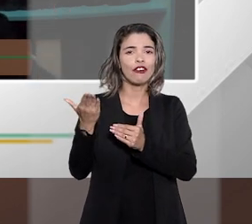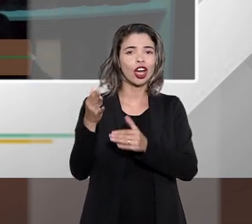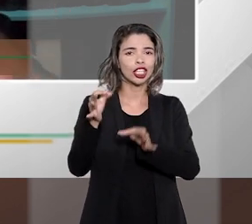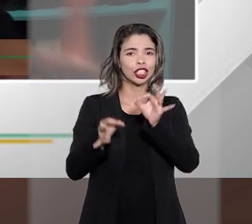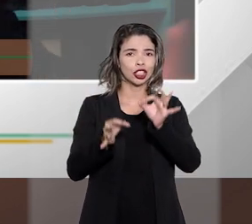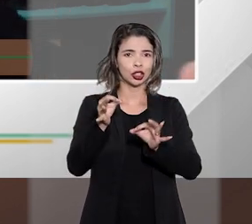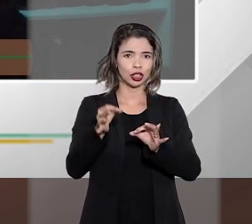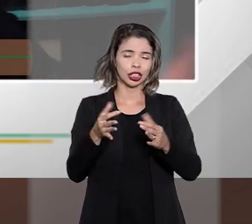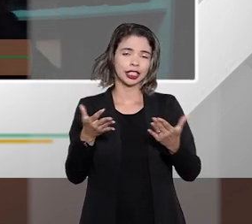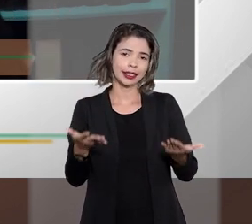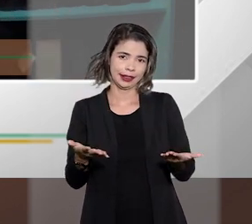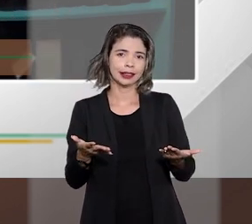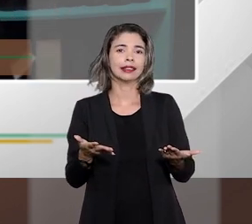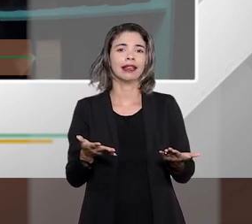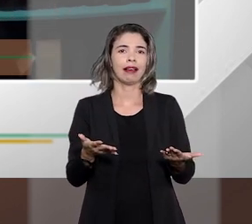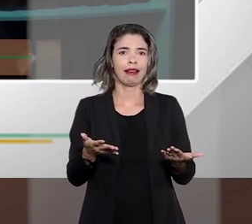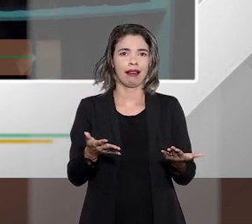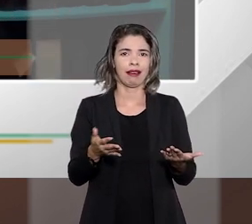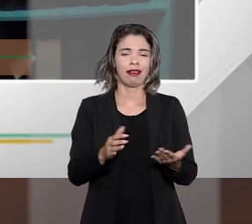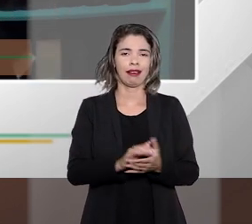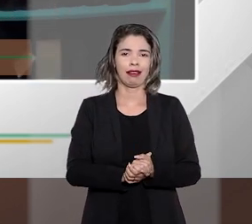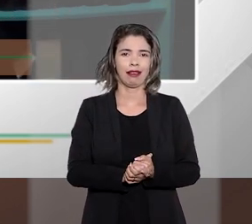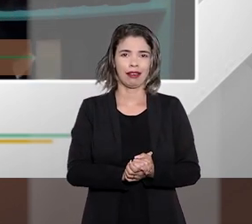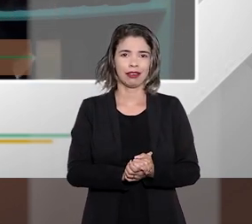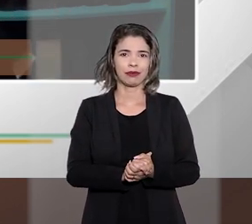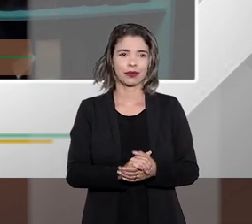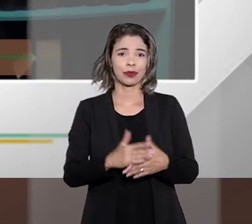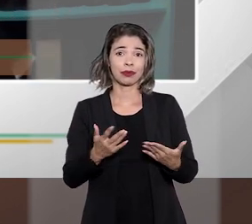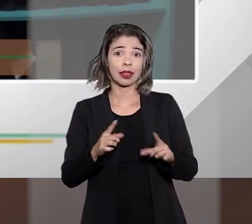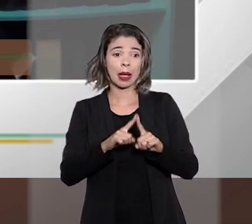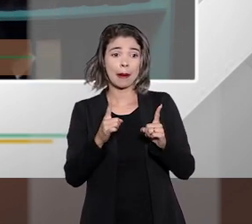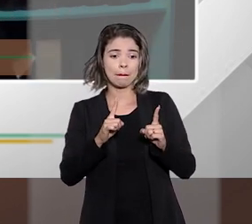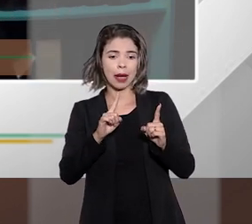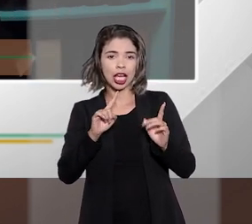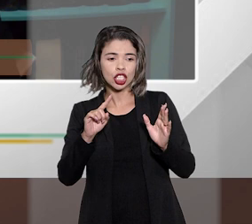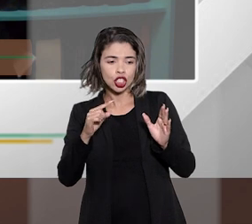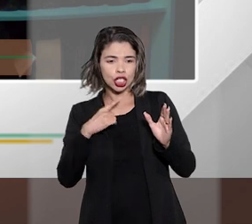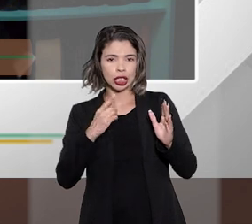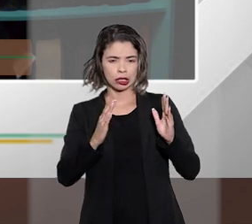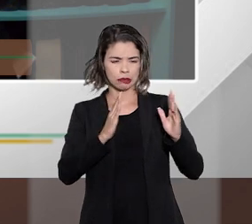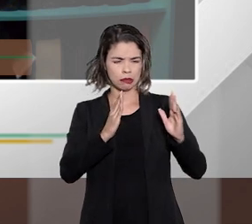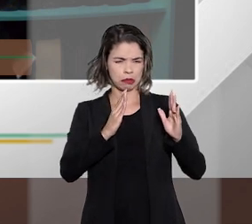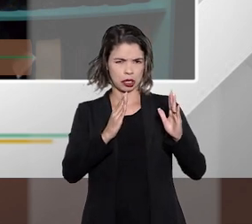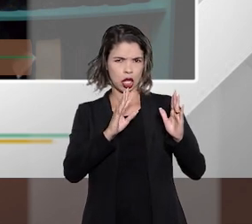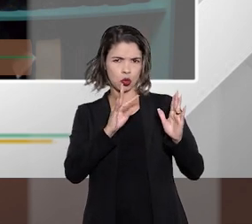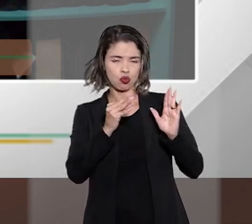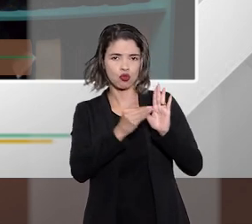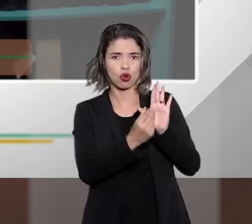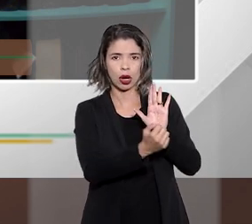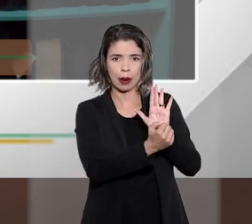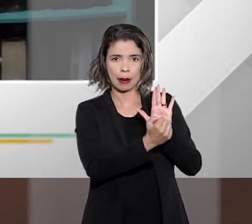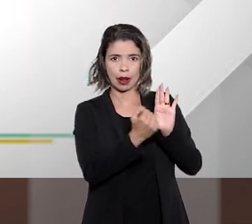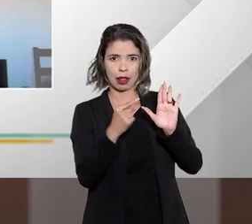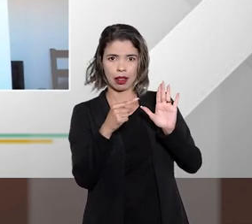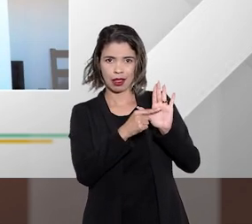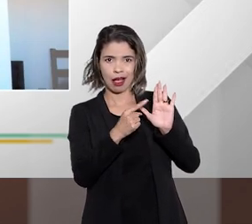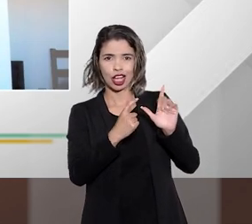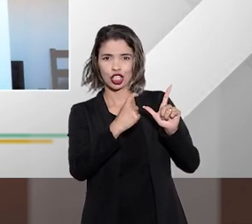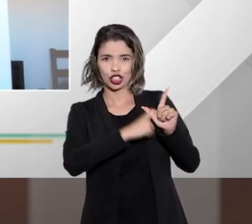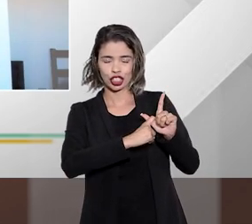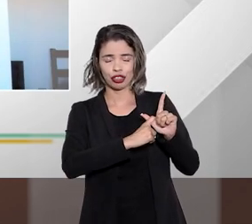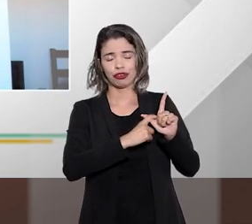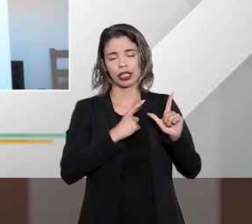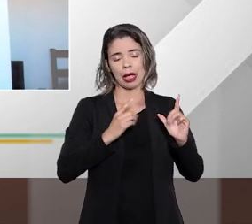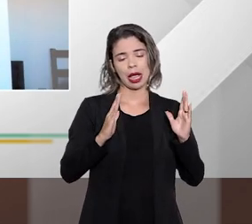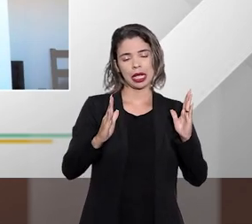certamente não pode ser feita com a inscrição no cadastro por mais de 5 anos Bom